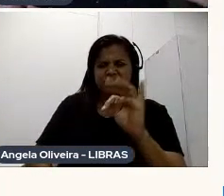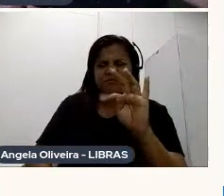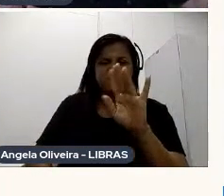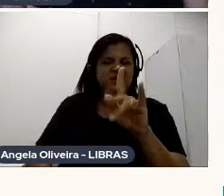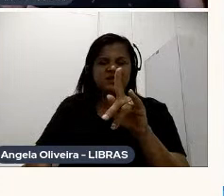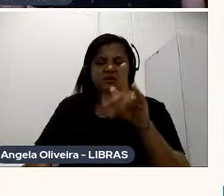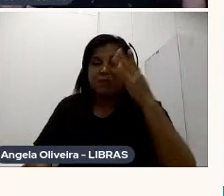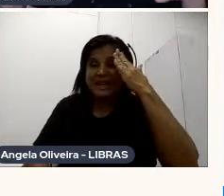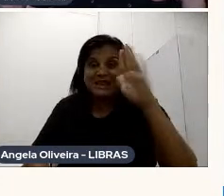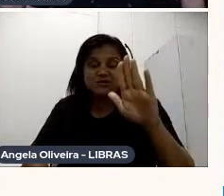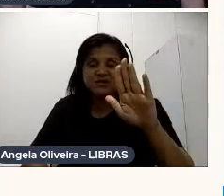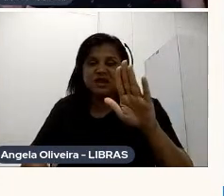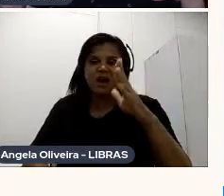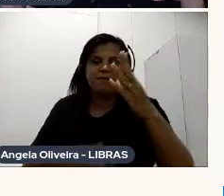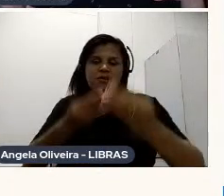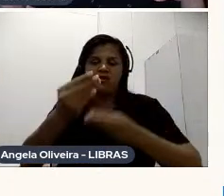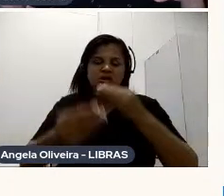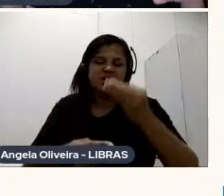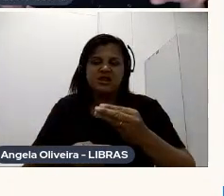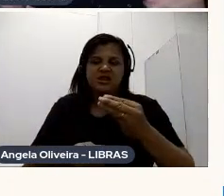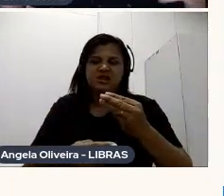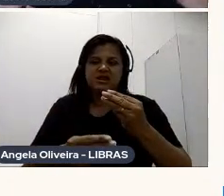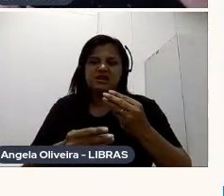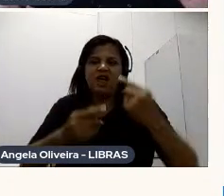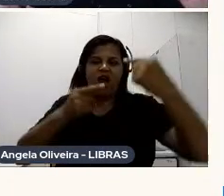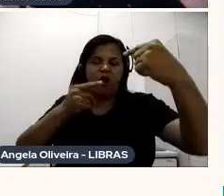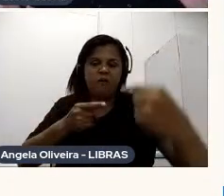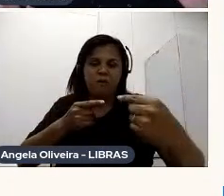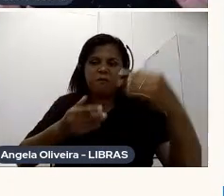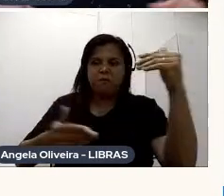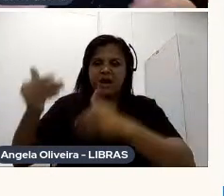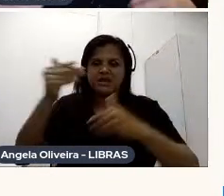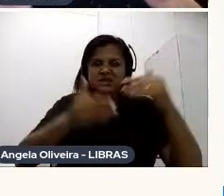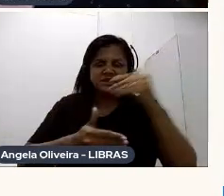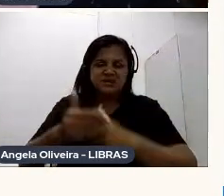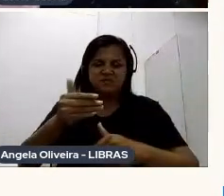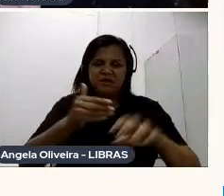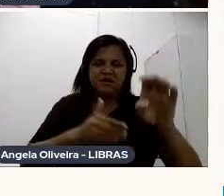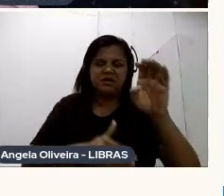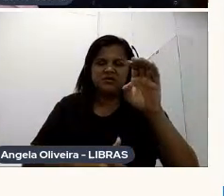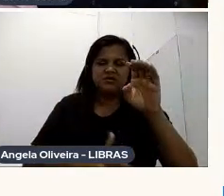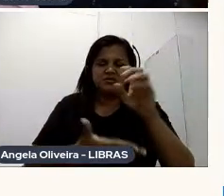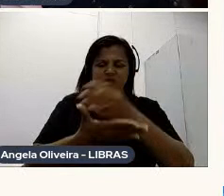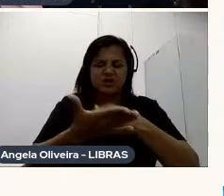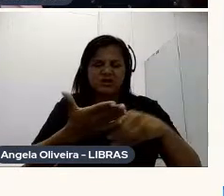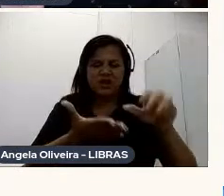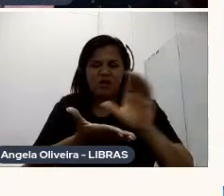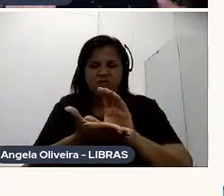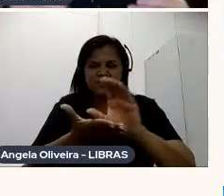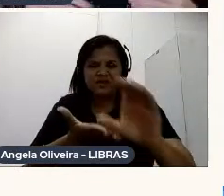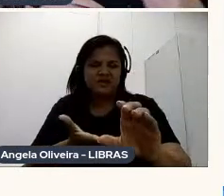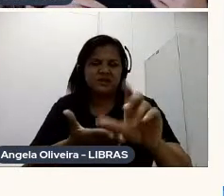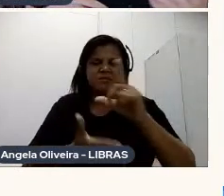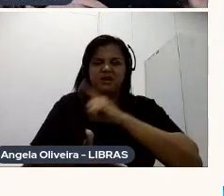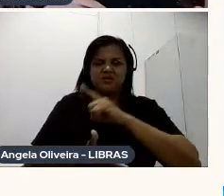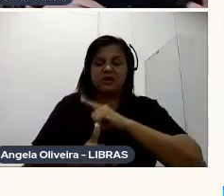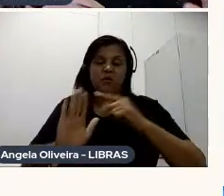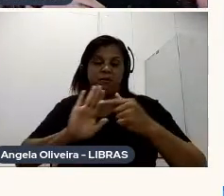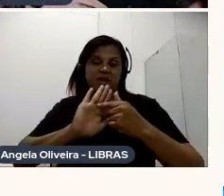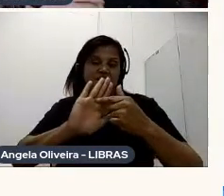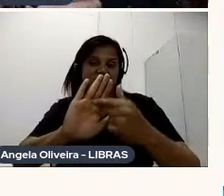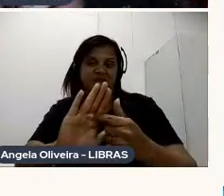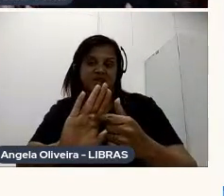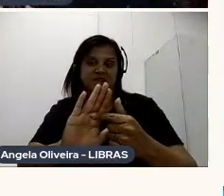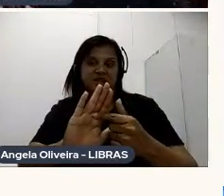está Concorrendo Está participando De um edital De financiamento Você tem uma Apresentação oral